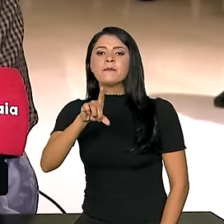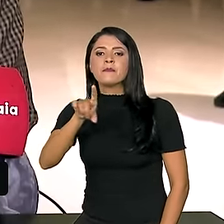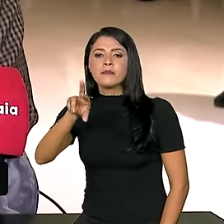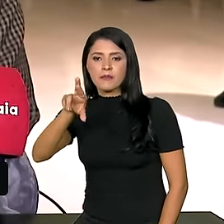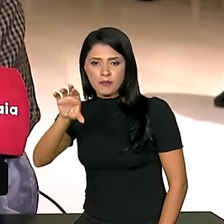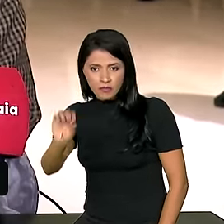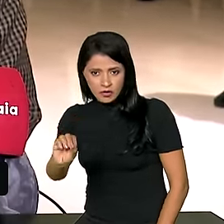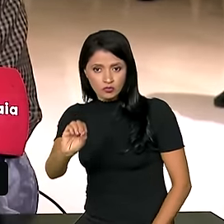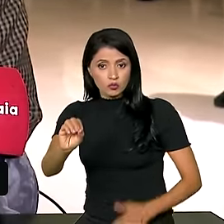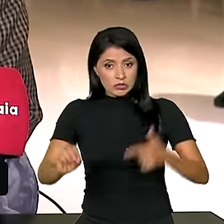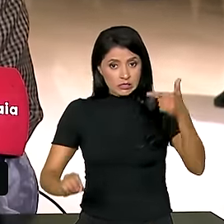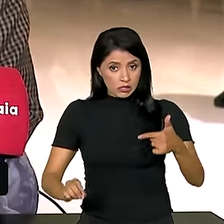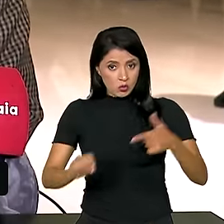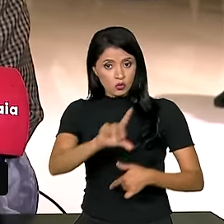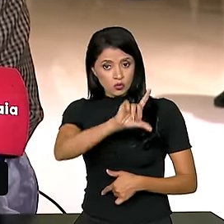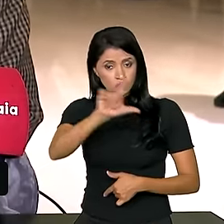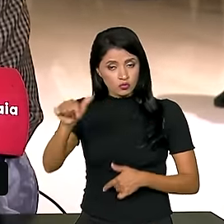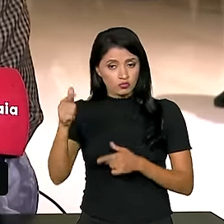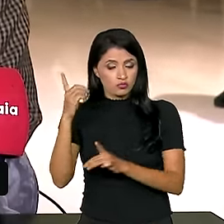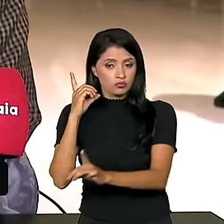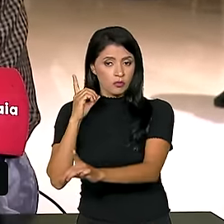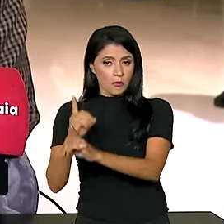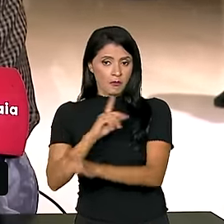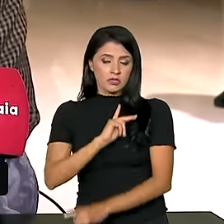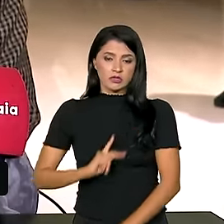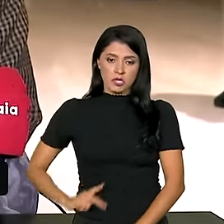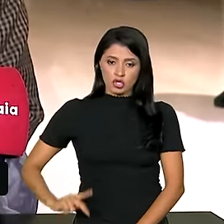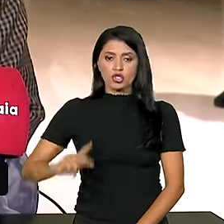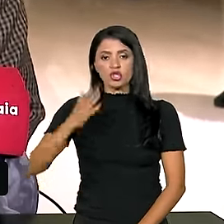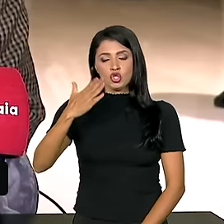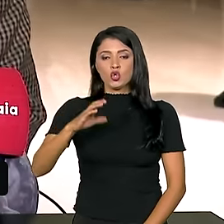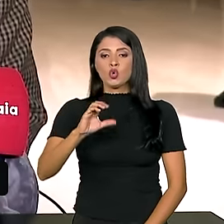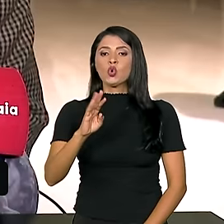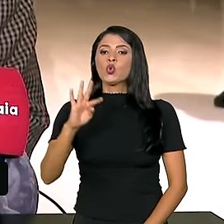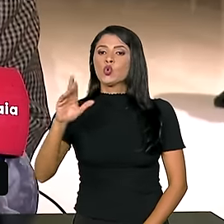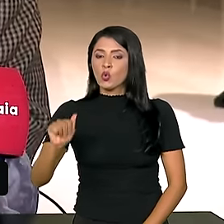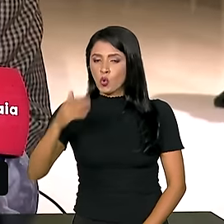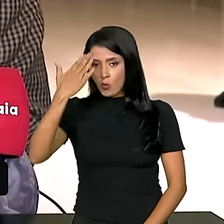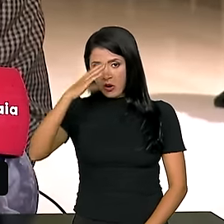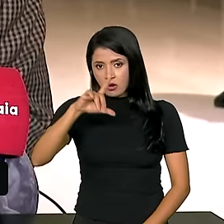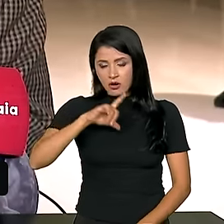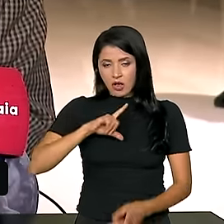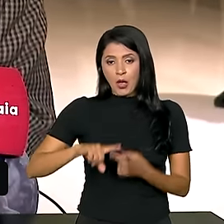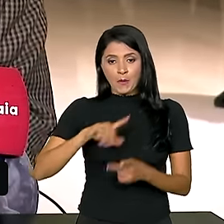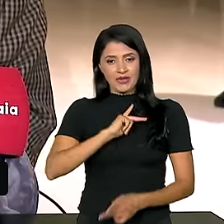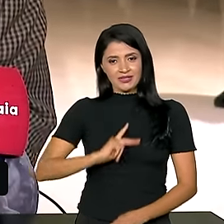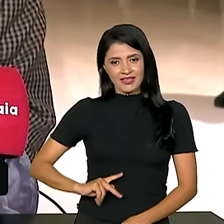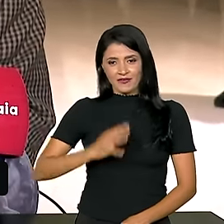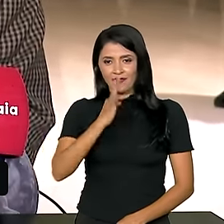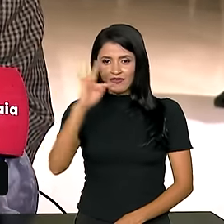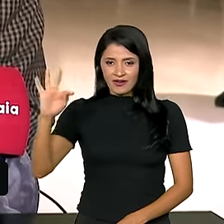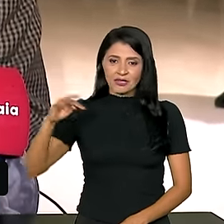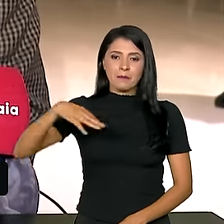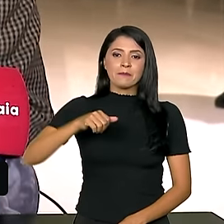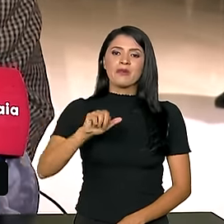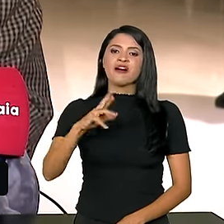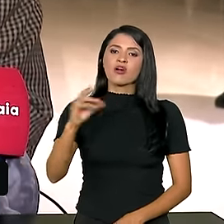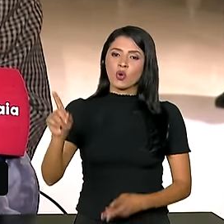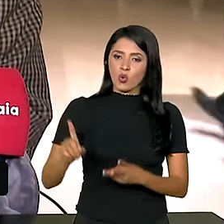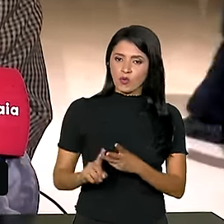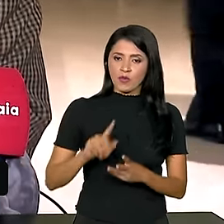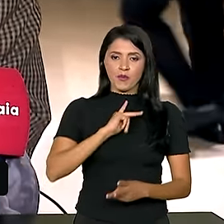encontrou com o presidente de Cuba, Miguel Díaz Canel, com o presidente da França, Emmanuel Macron e o presidente